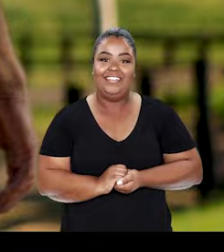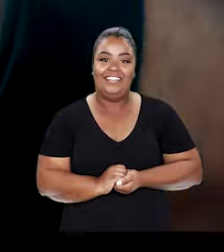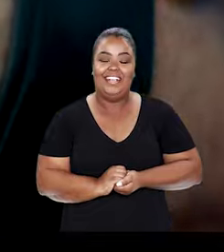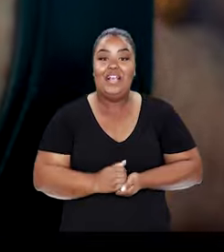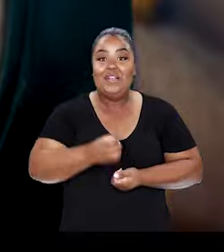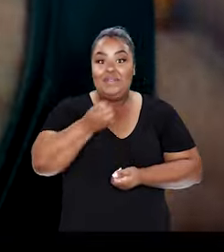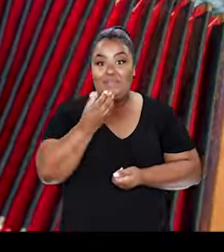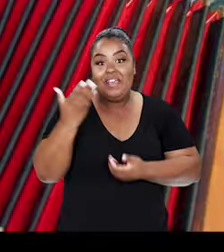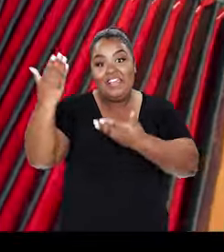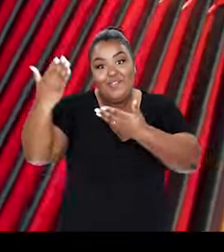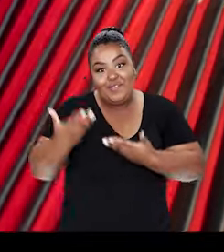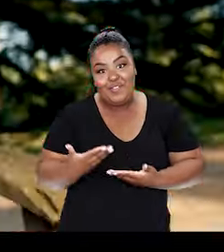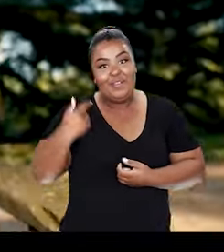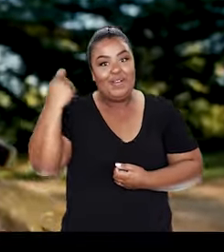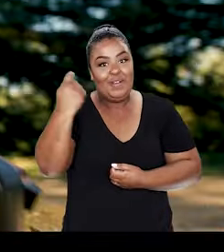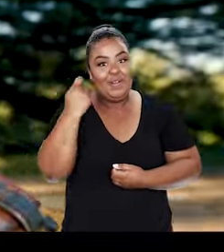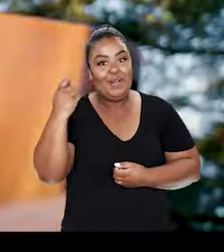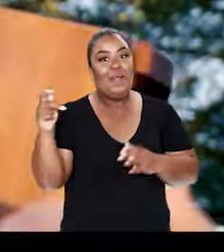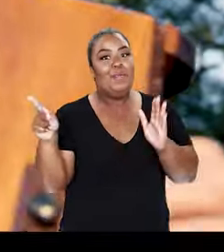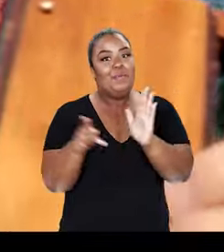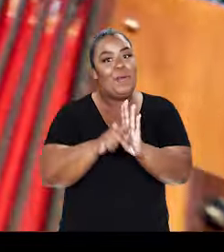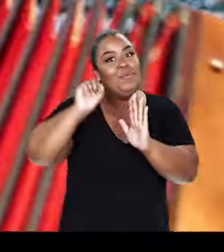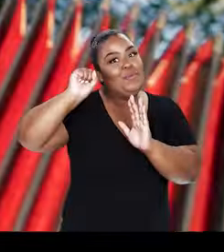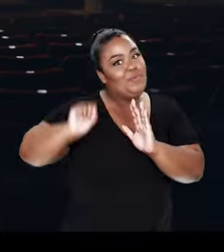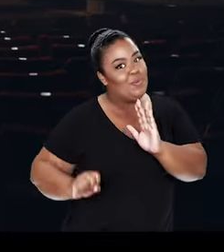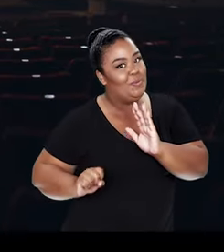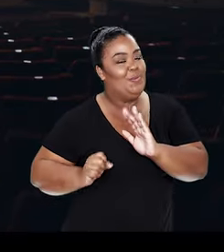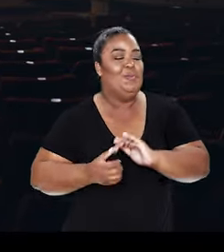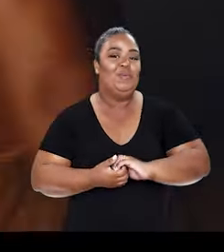Sejam bem-vindos ao Rio Grande do Sul.